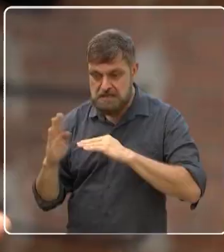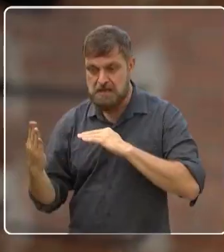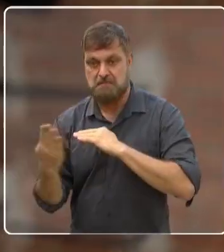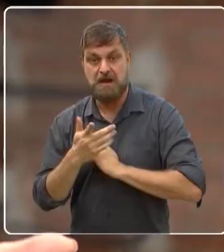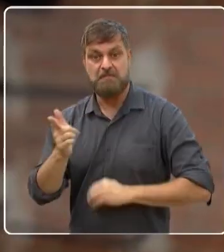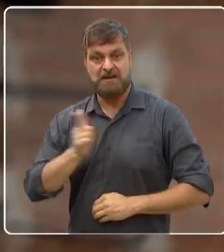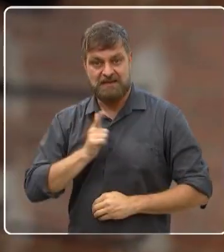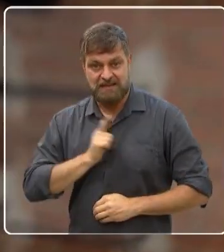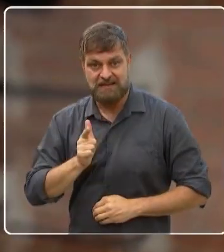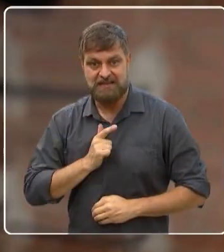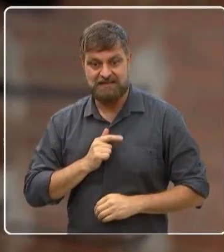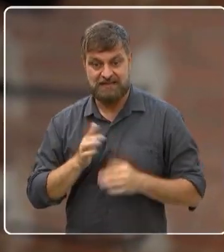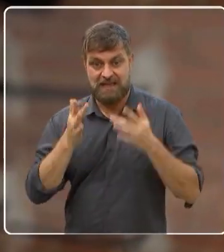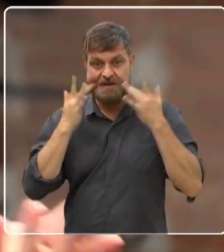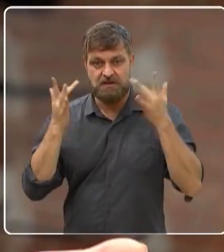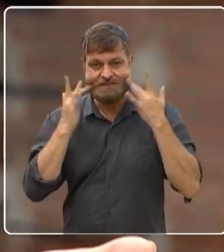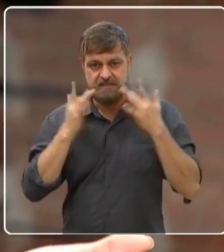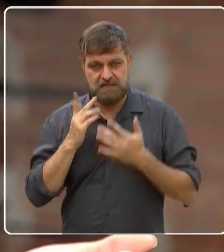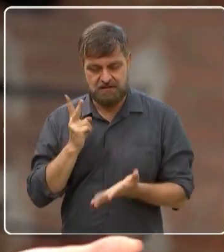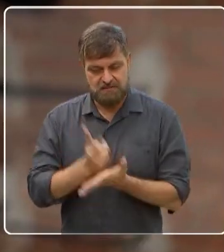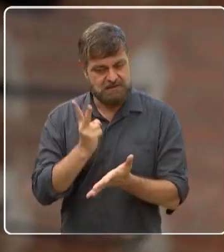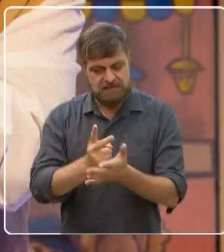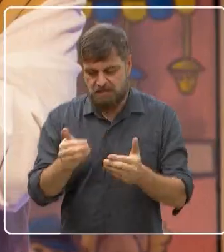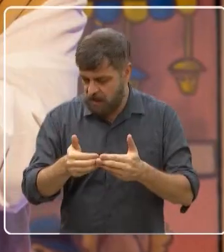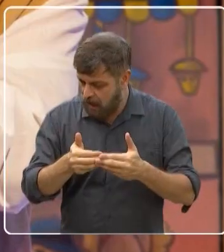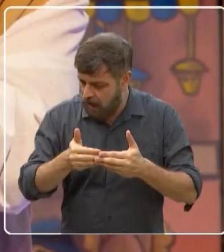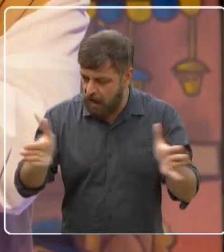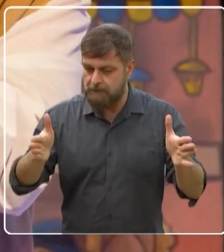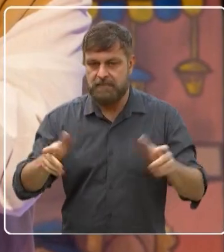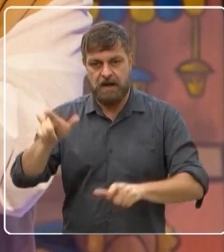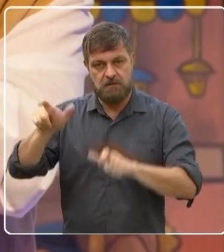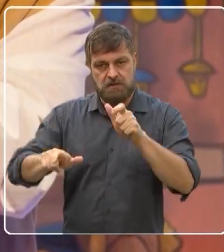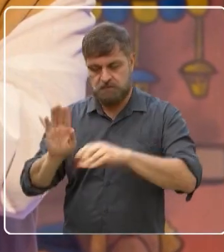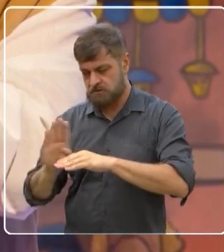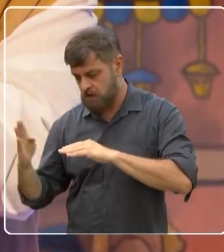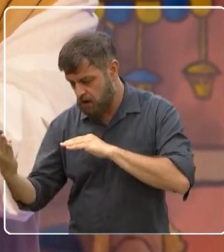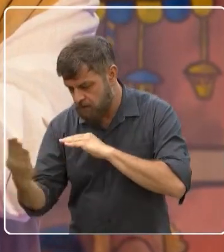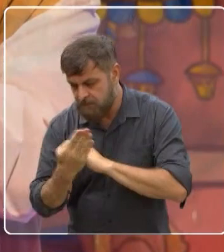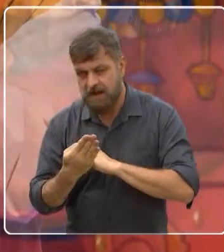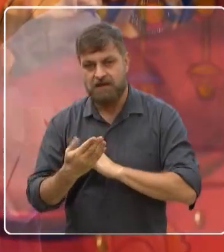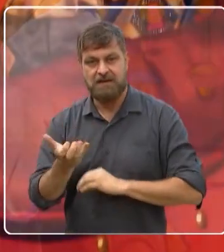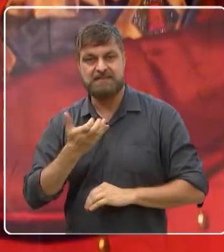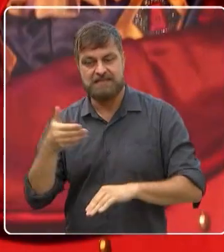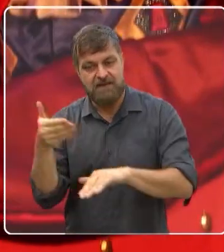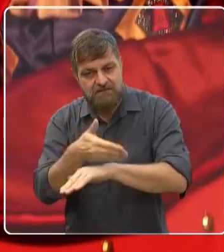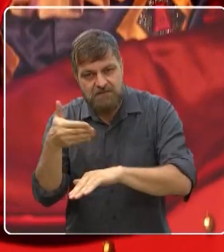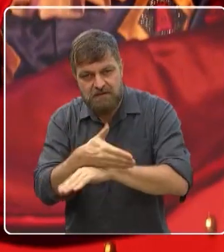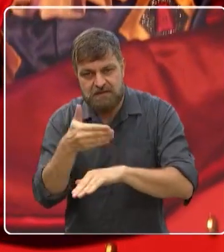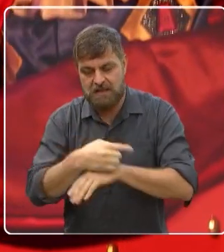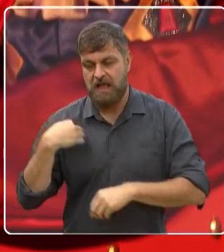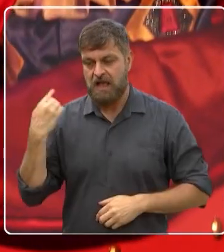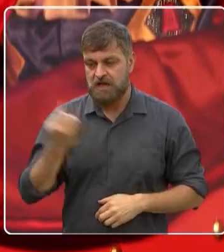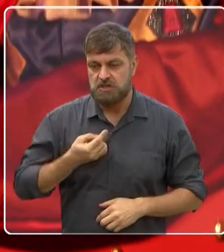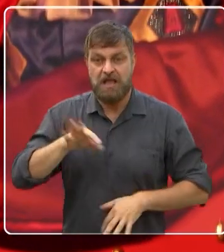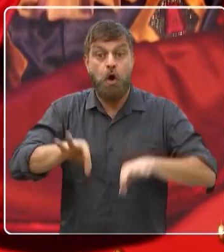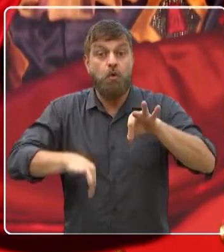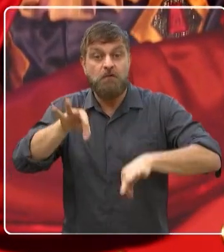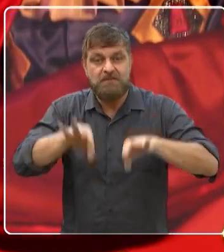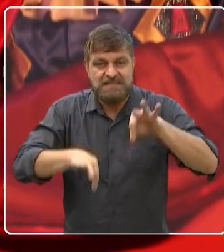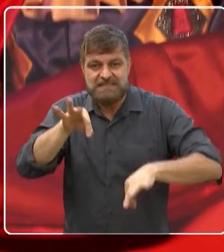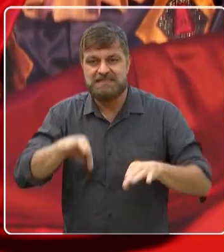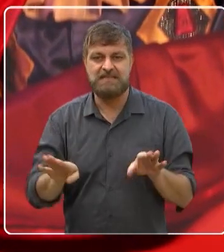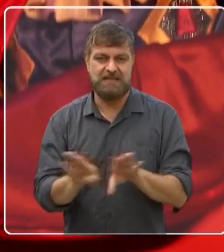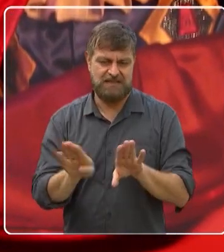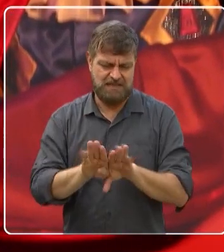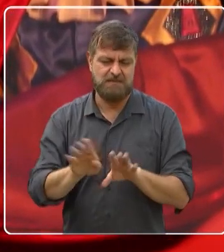opção, E essa aqui é uma sede que está sempre disponível pro pessoal do bairro, quem quiser. Sério? O pessoal vem aqui, a gente dá oficina também, a